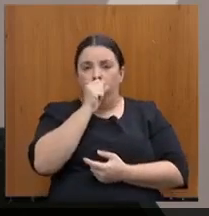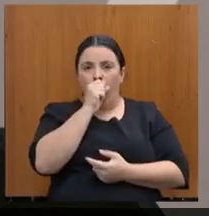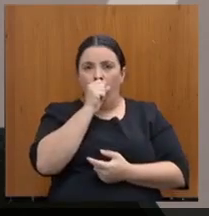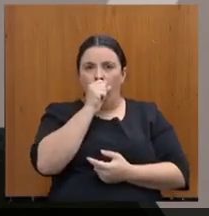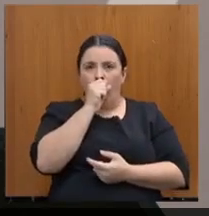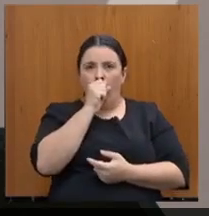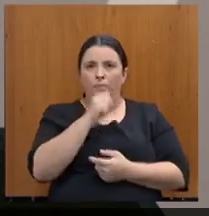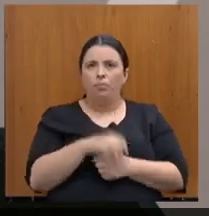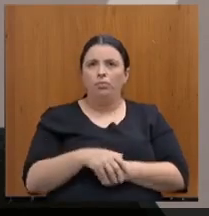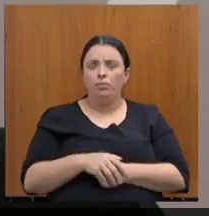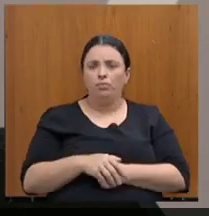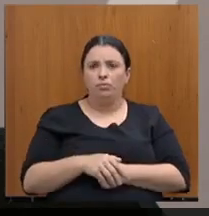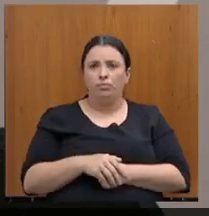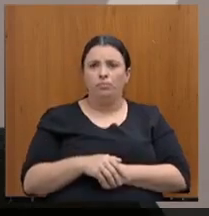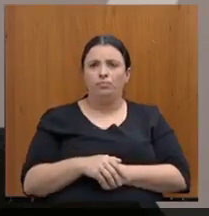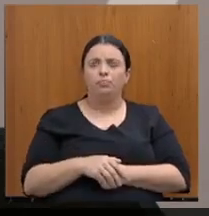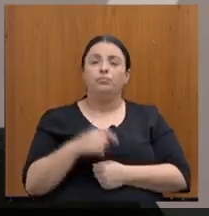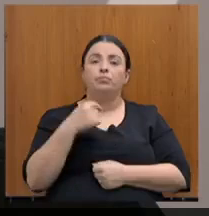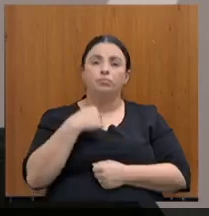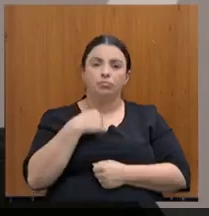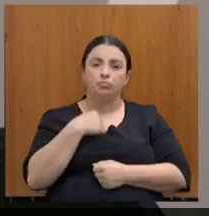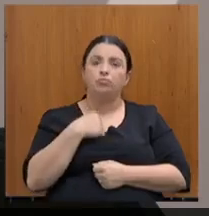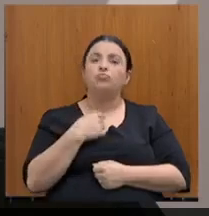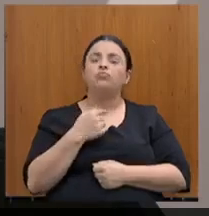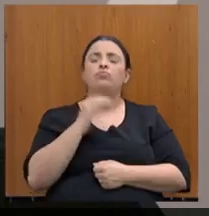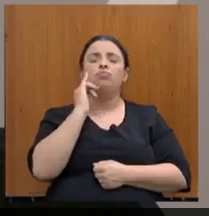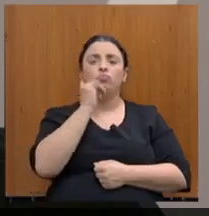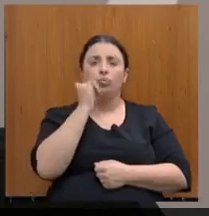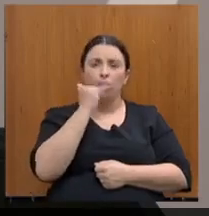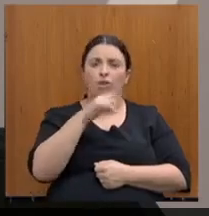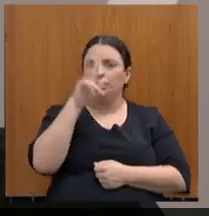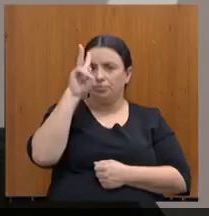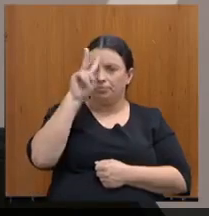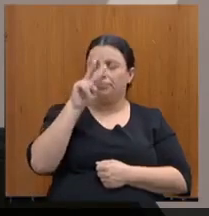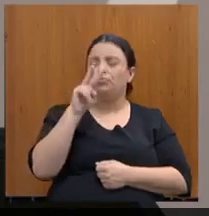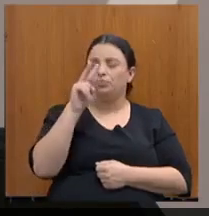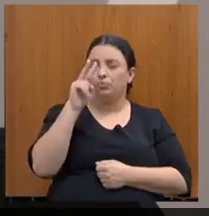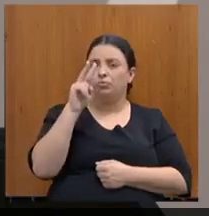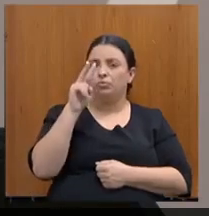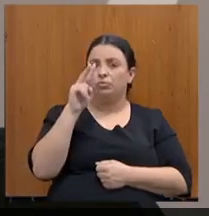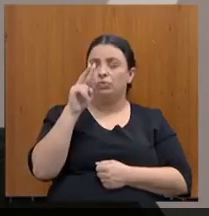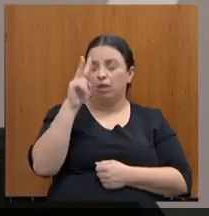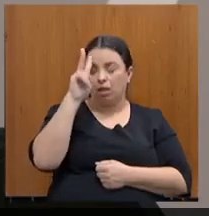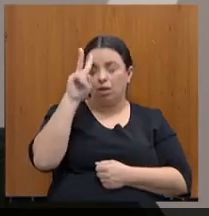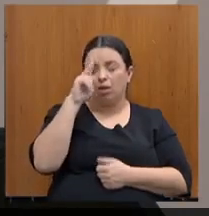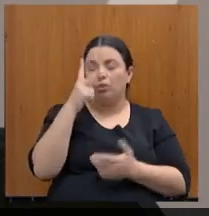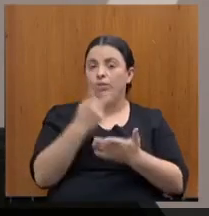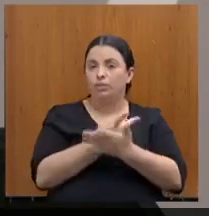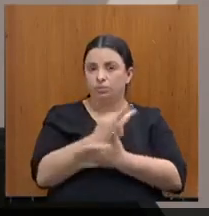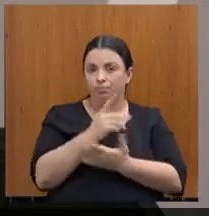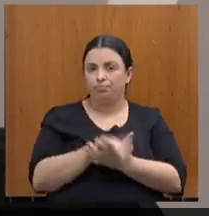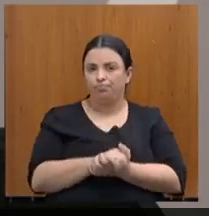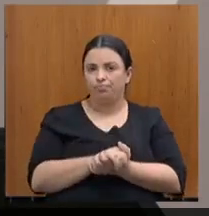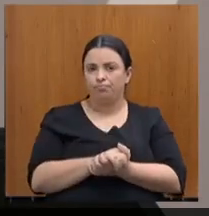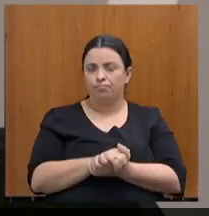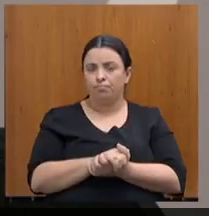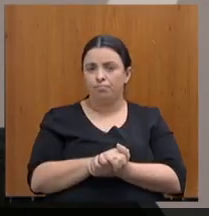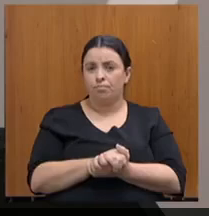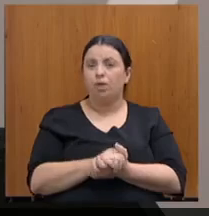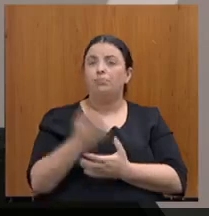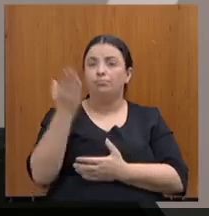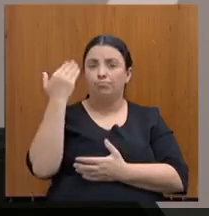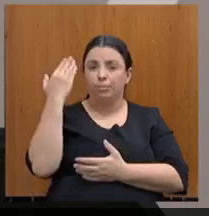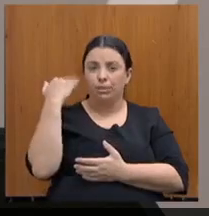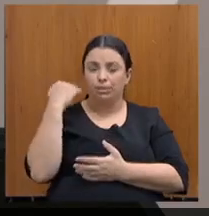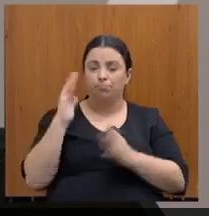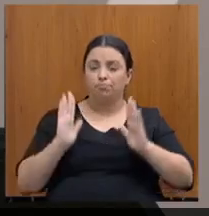uma confissão, dou aqui um testemunho. Eu estive nessa casa no outro mandato e eu nunca fui à